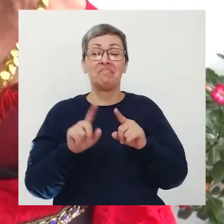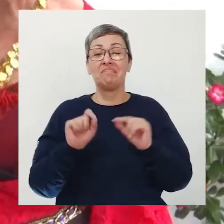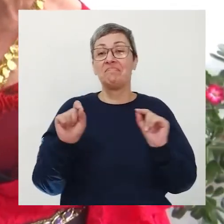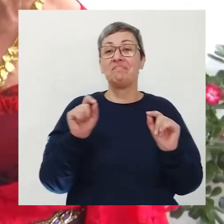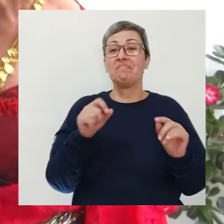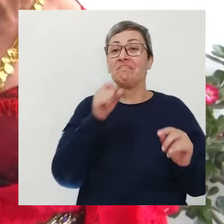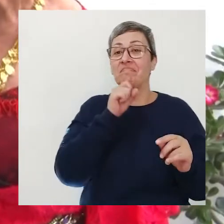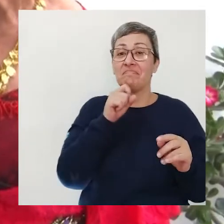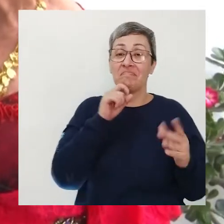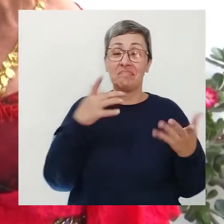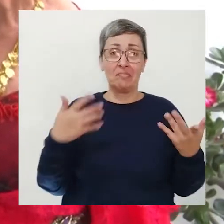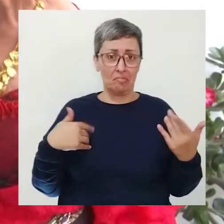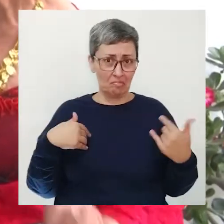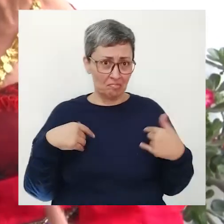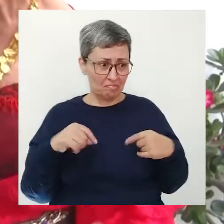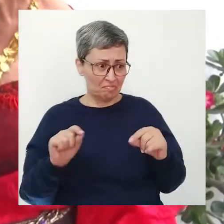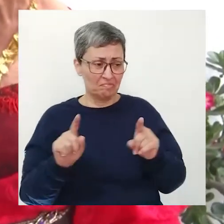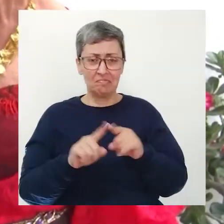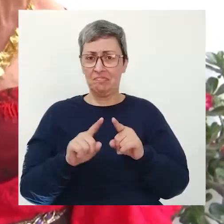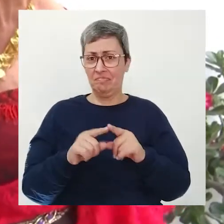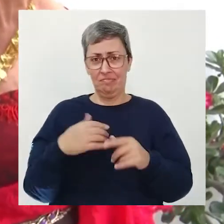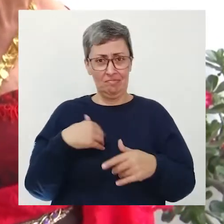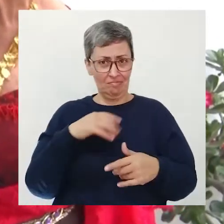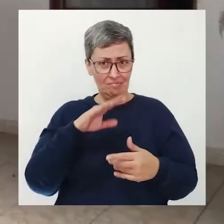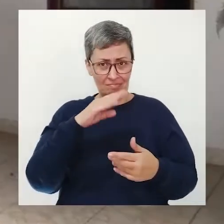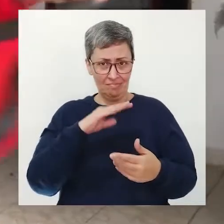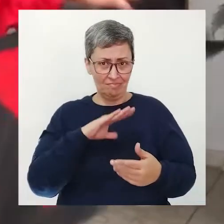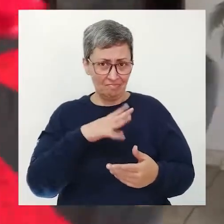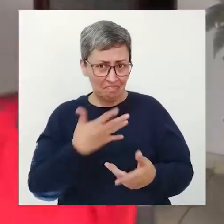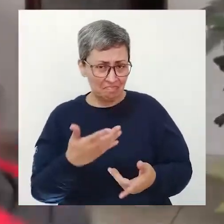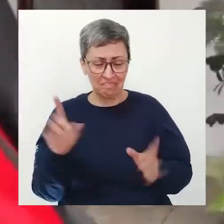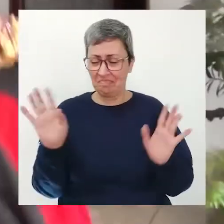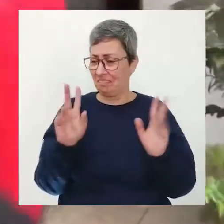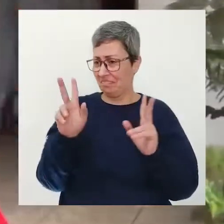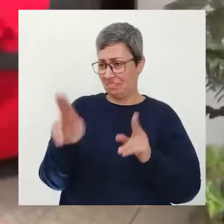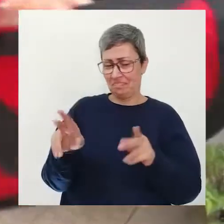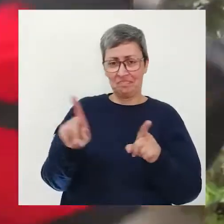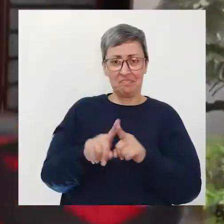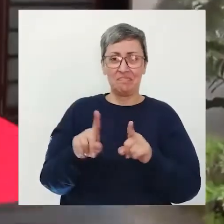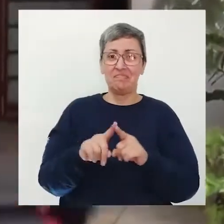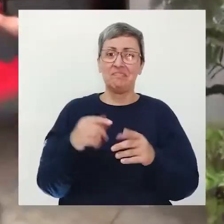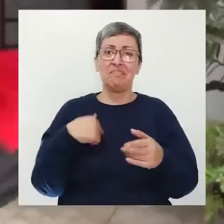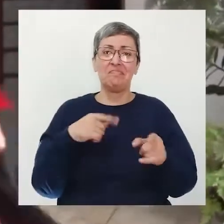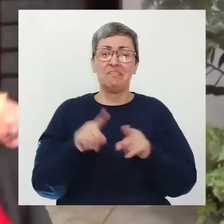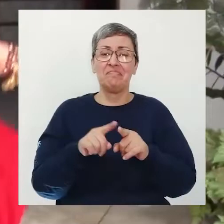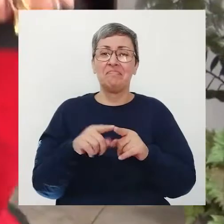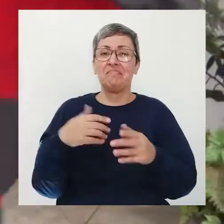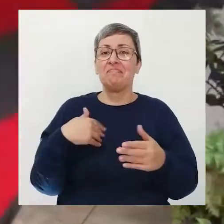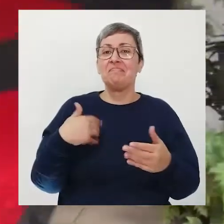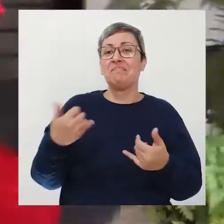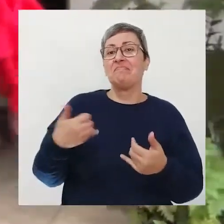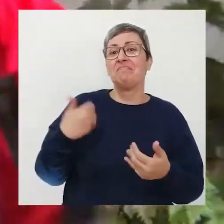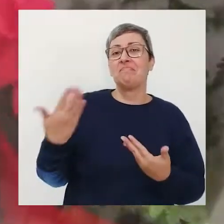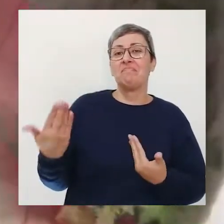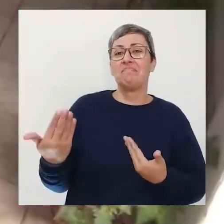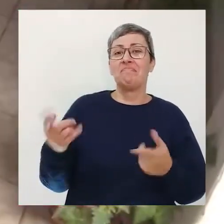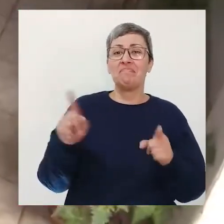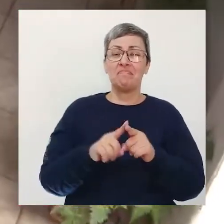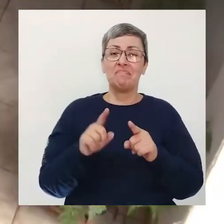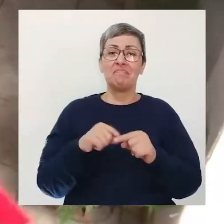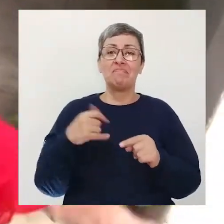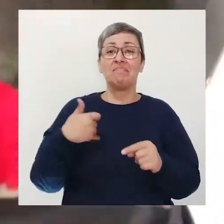você faz isso eu faço desde moça no auge de seus 83 anos ela não fica parada